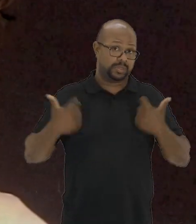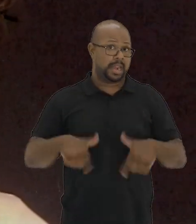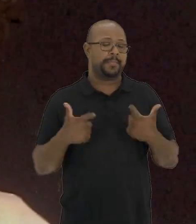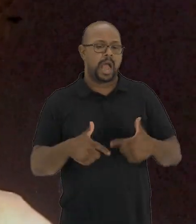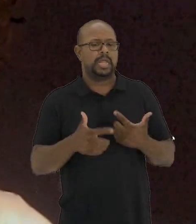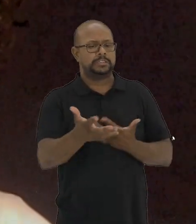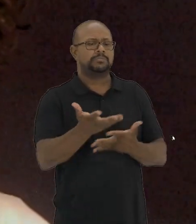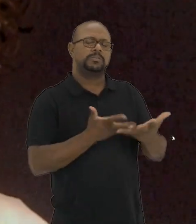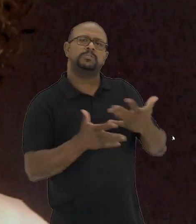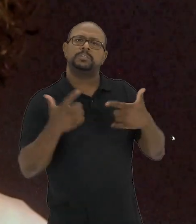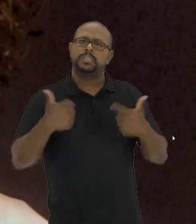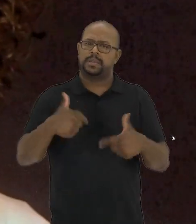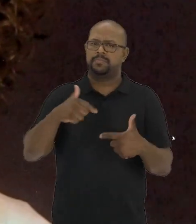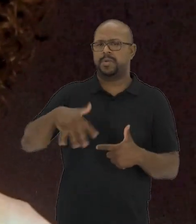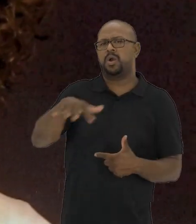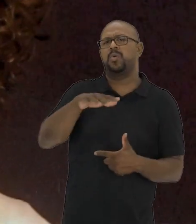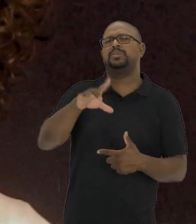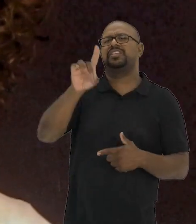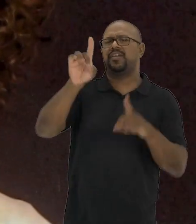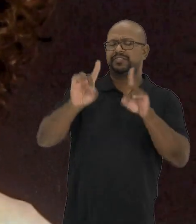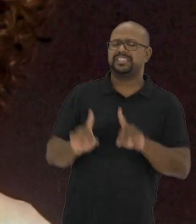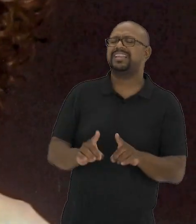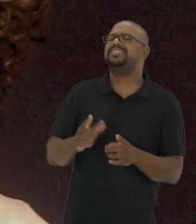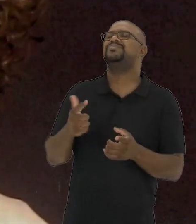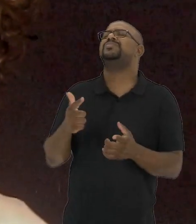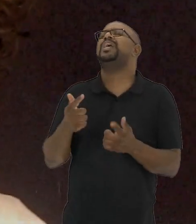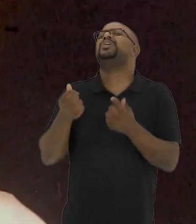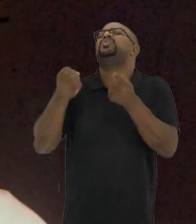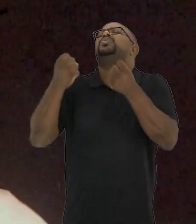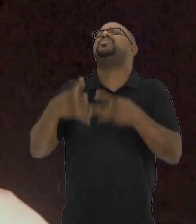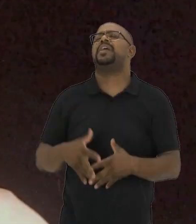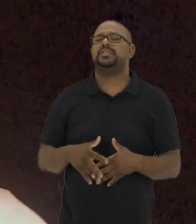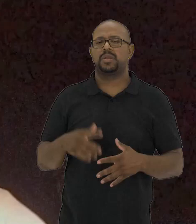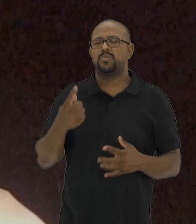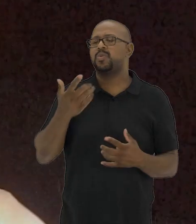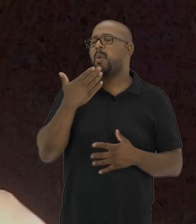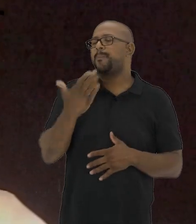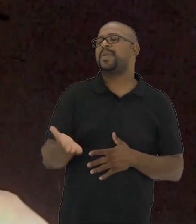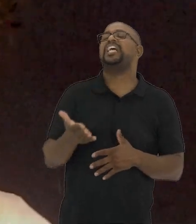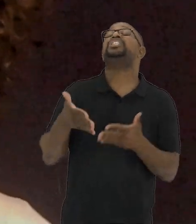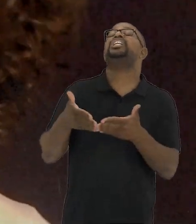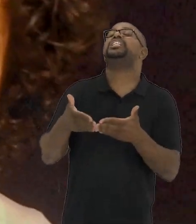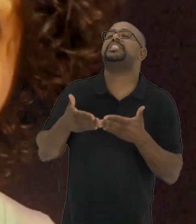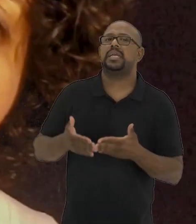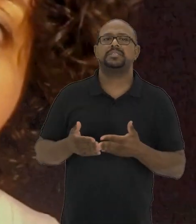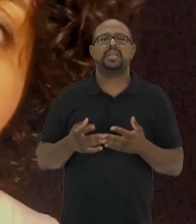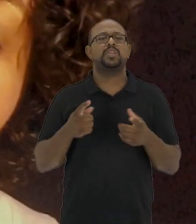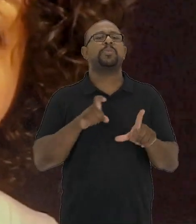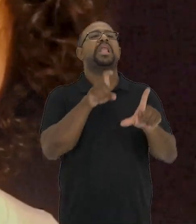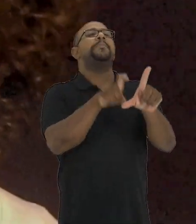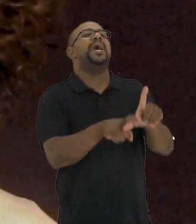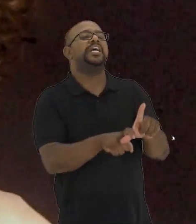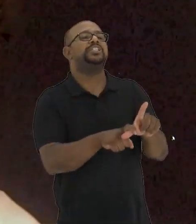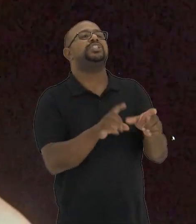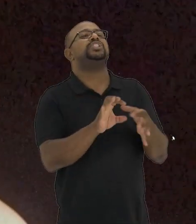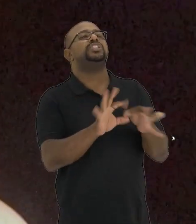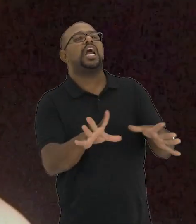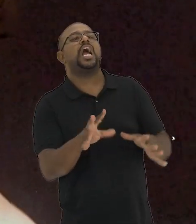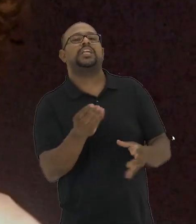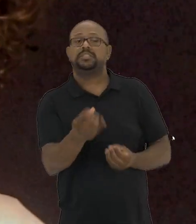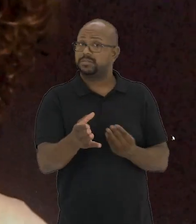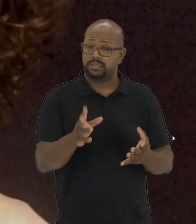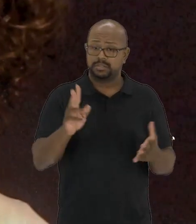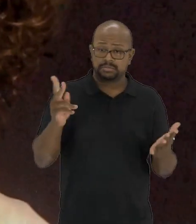social. No meu trabalho, as relações com a deficiência não se justificam, não pedem licença, não